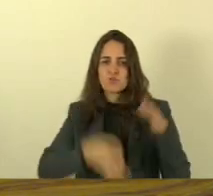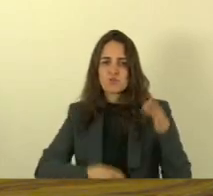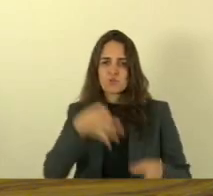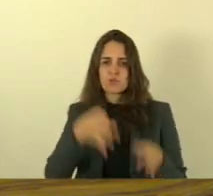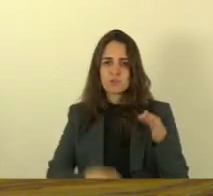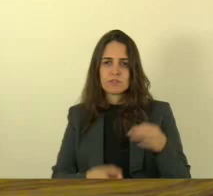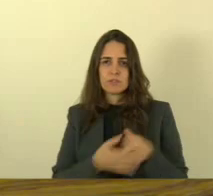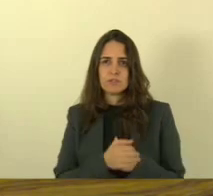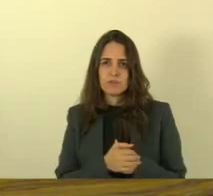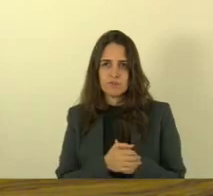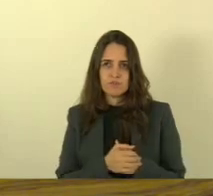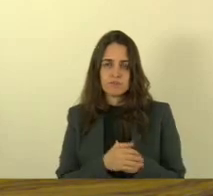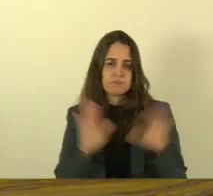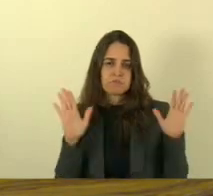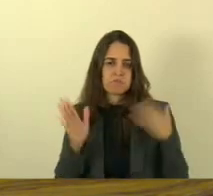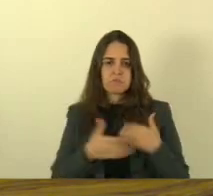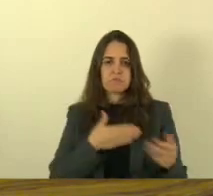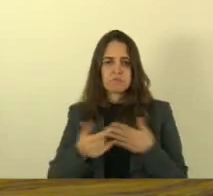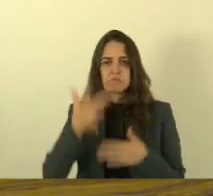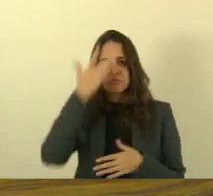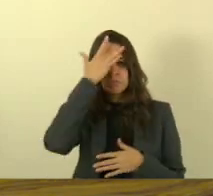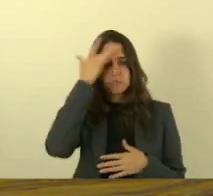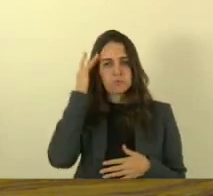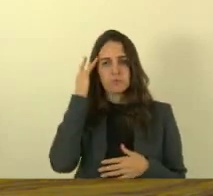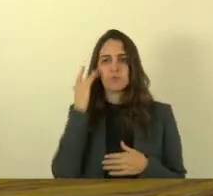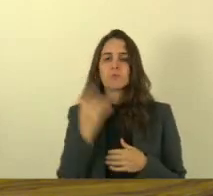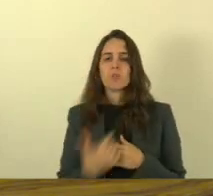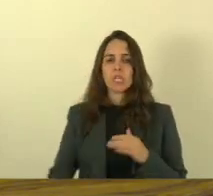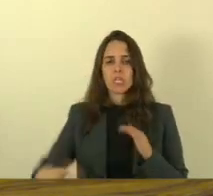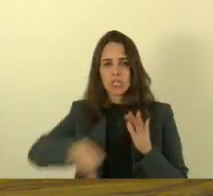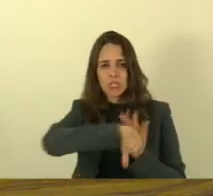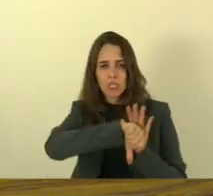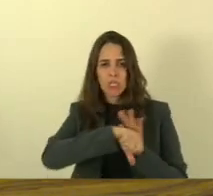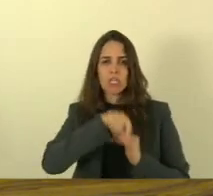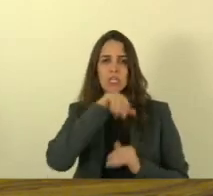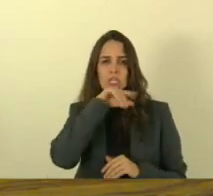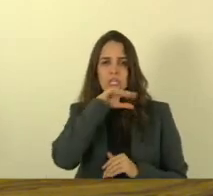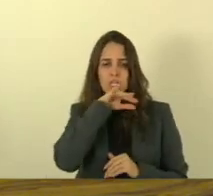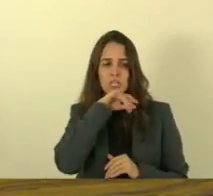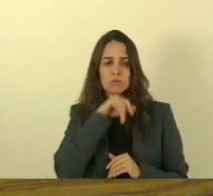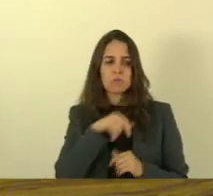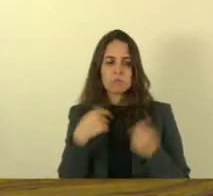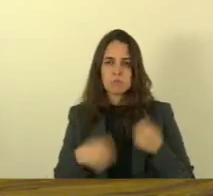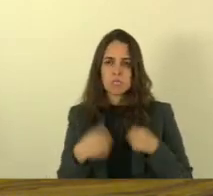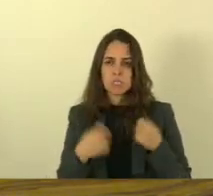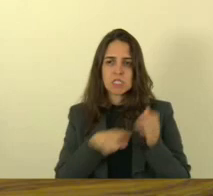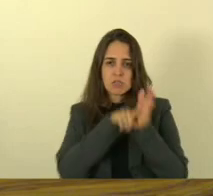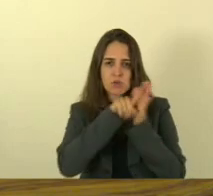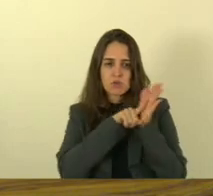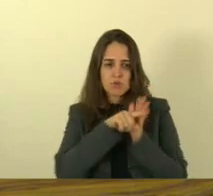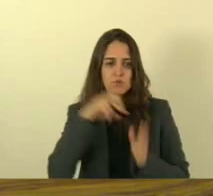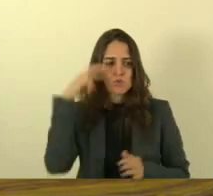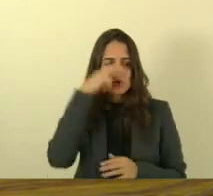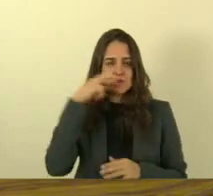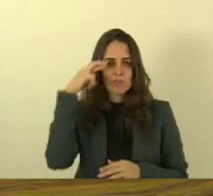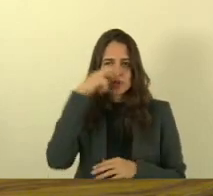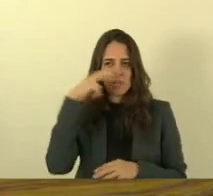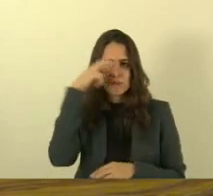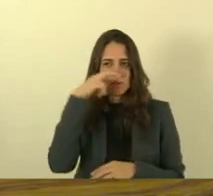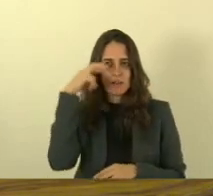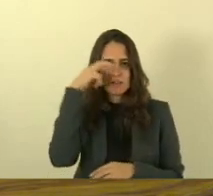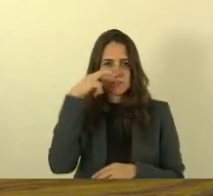seja cometida por quem for crimes bárbaros qualquer tipo de crime precisa ser investigado e